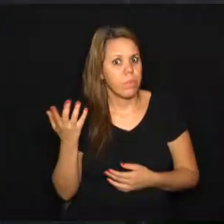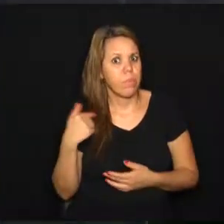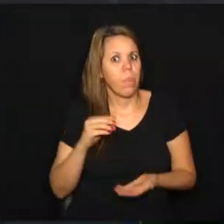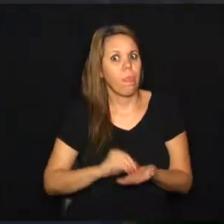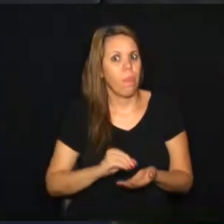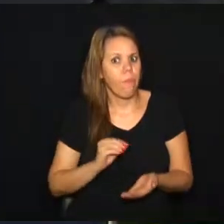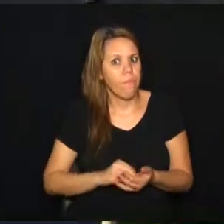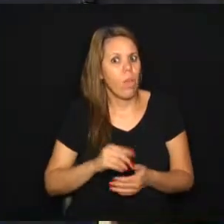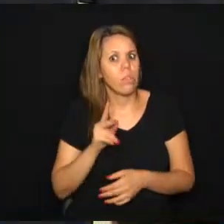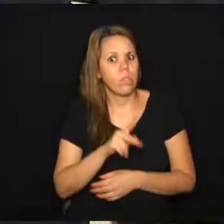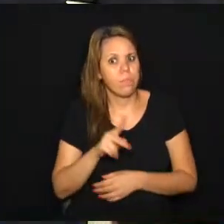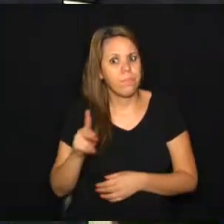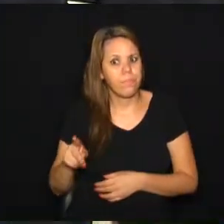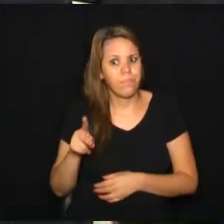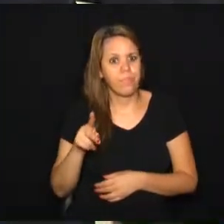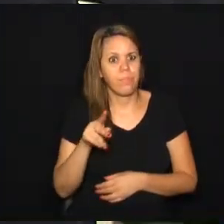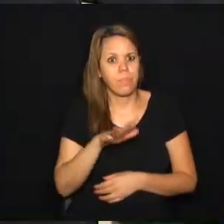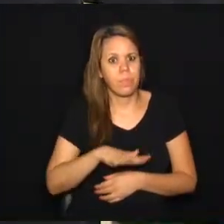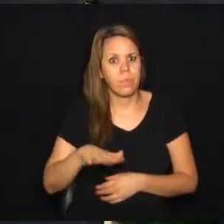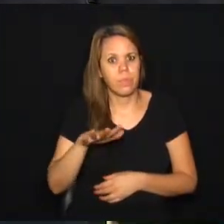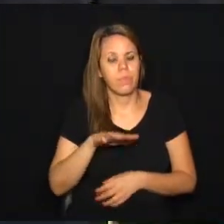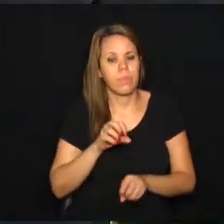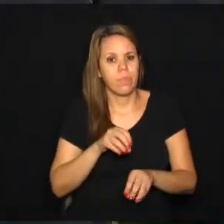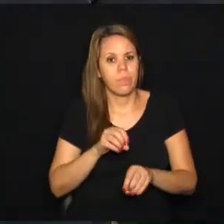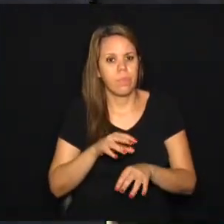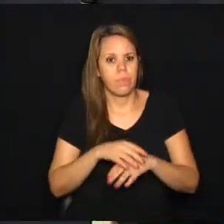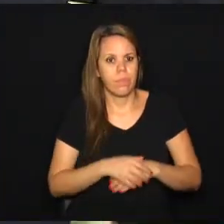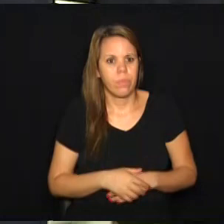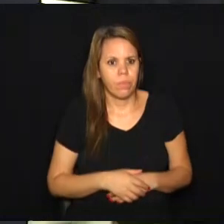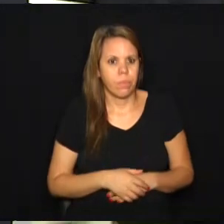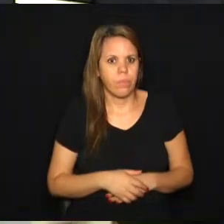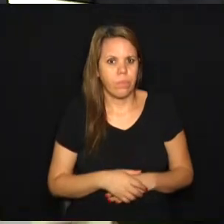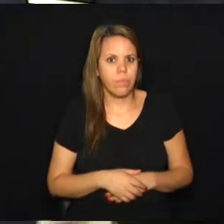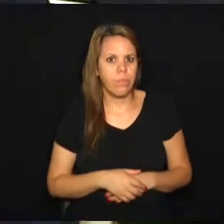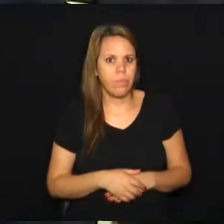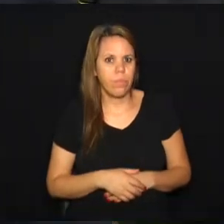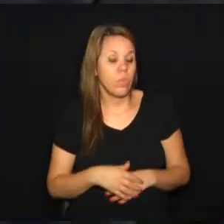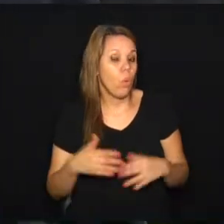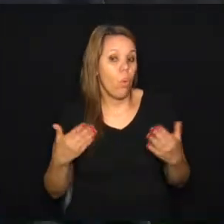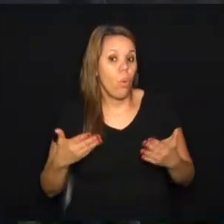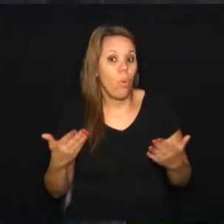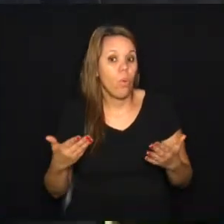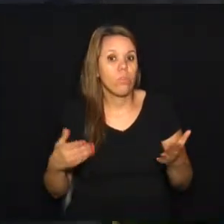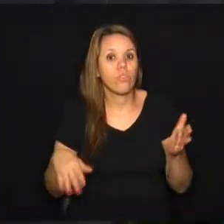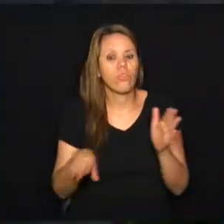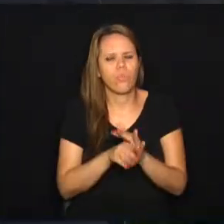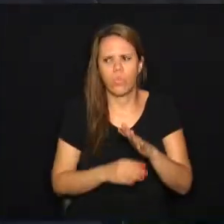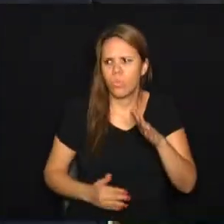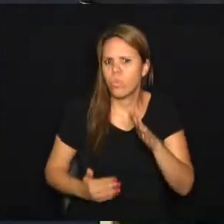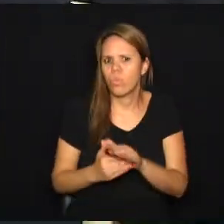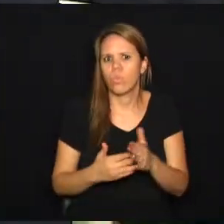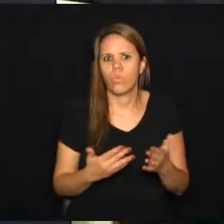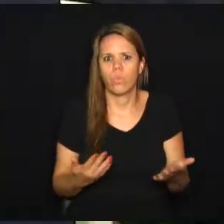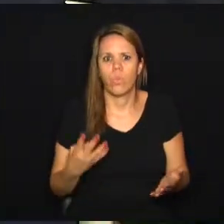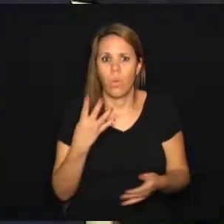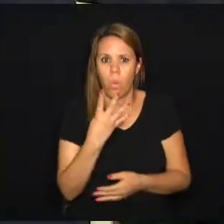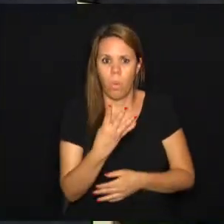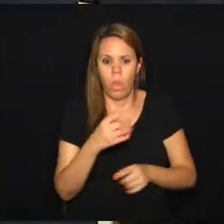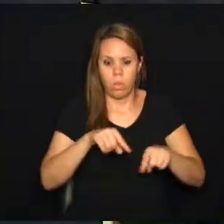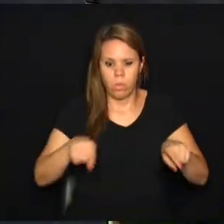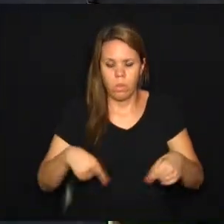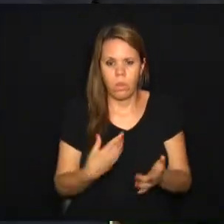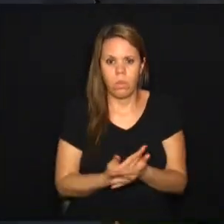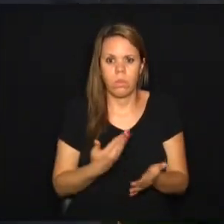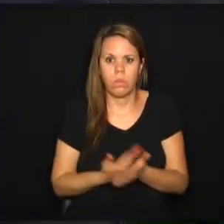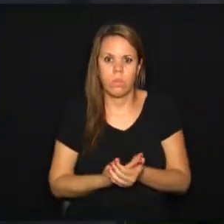falta de professores na rede municipal de ensino. E hoje chegamos no limite. São quatro salas de aula